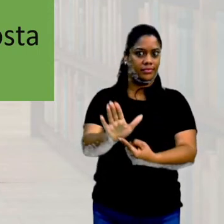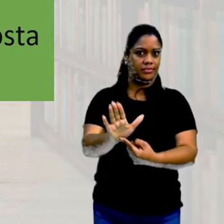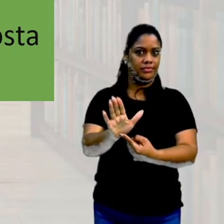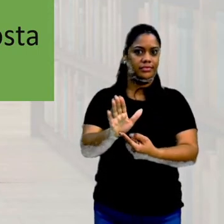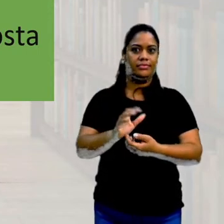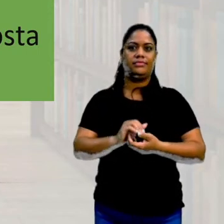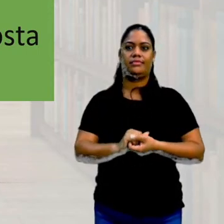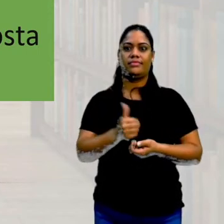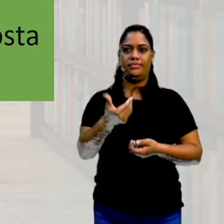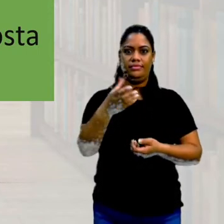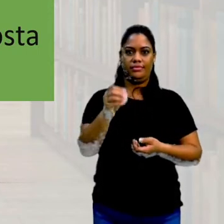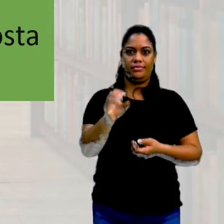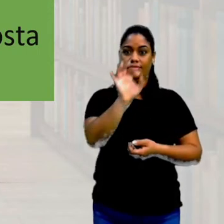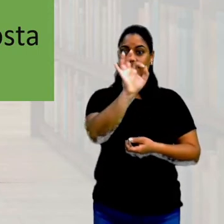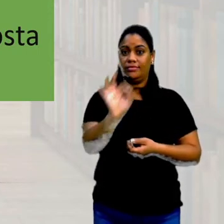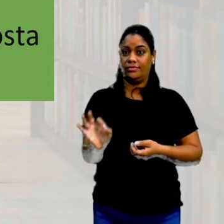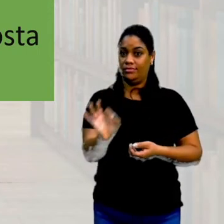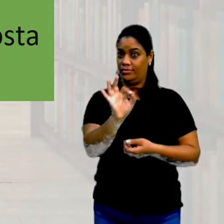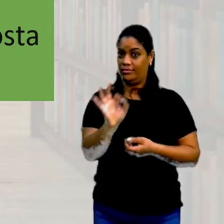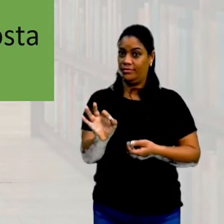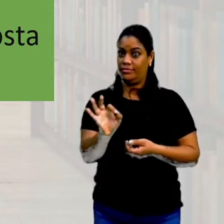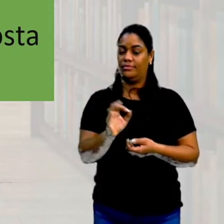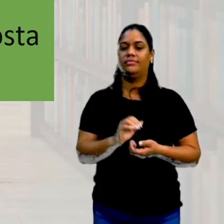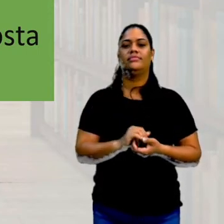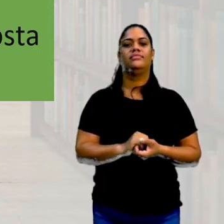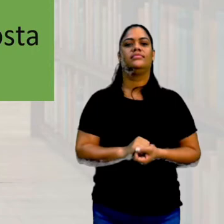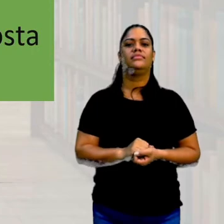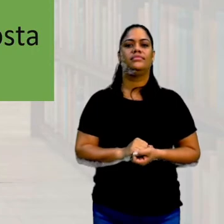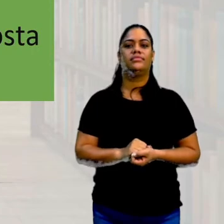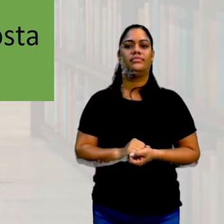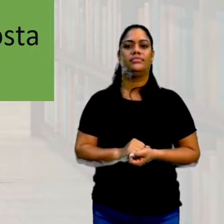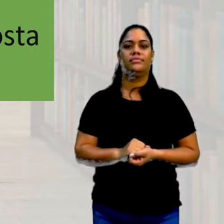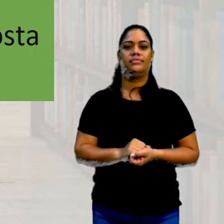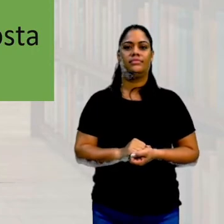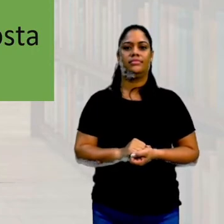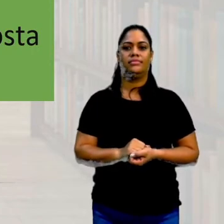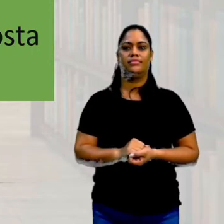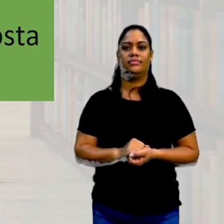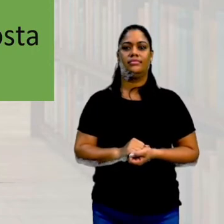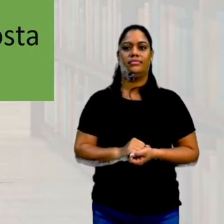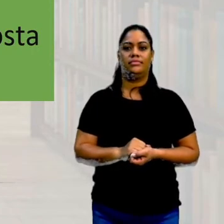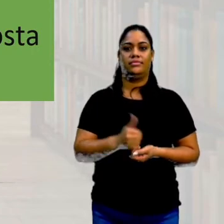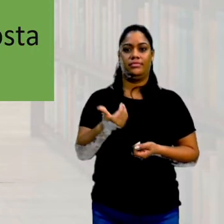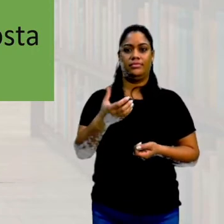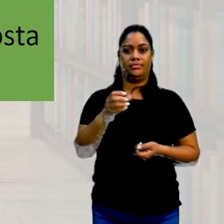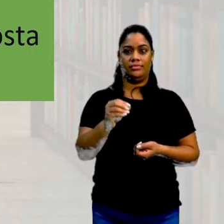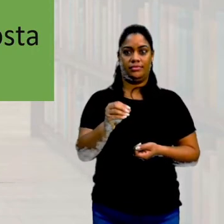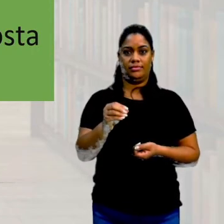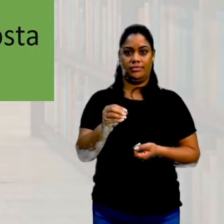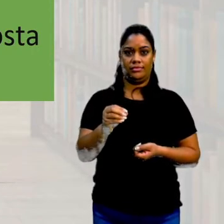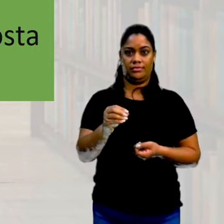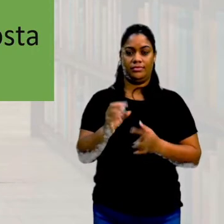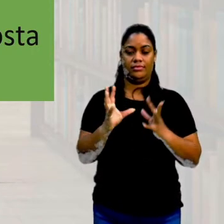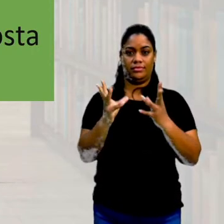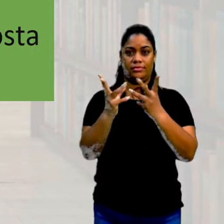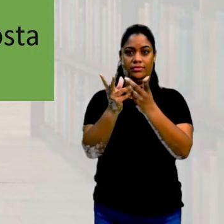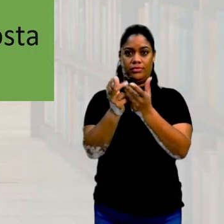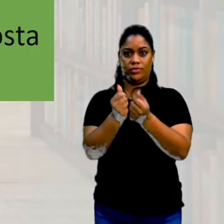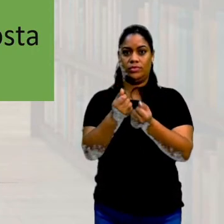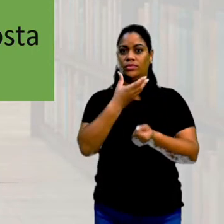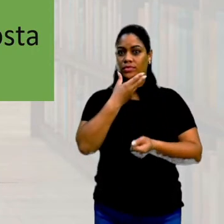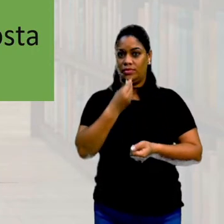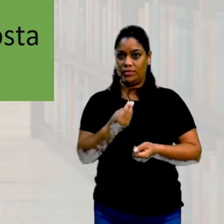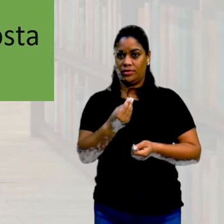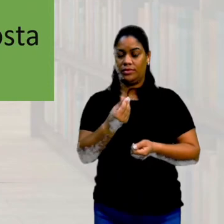consideração 10% da população. Olha, a gente vai ter que pesquisar 10% de todos os homens